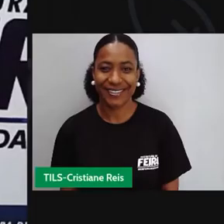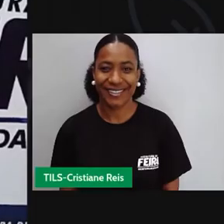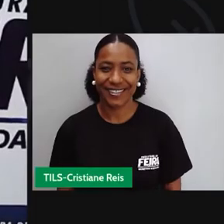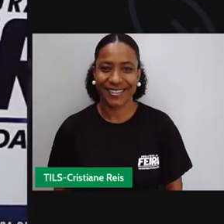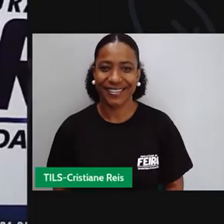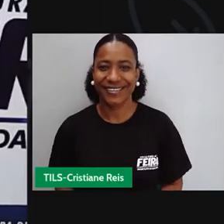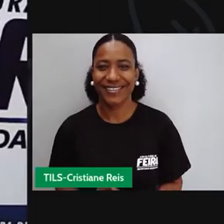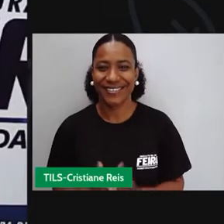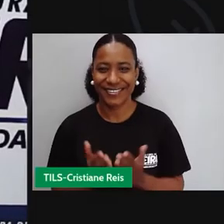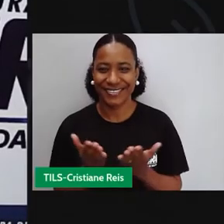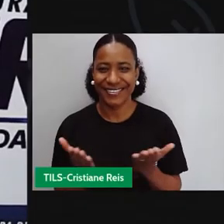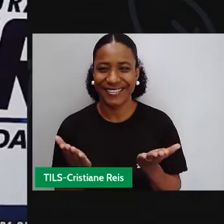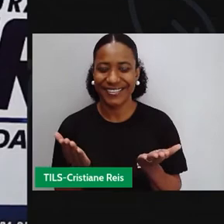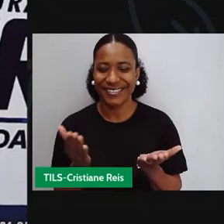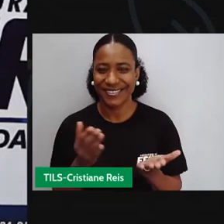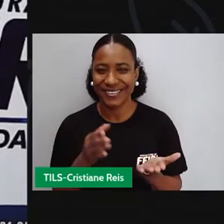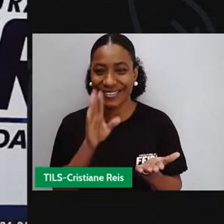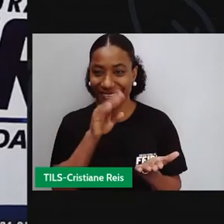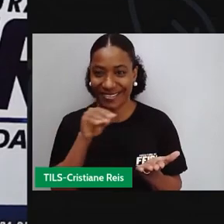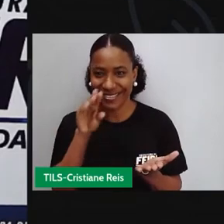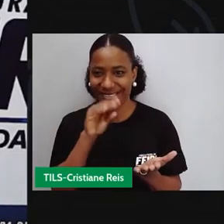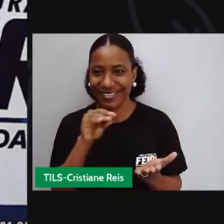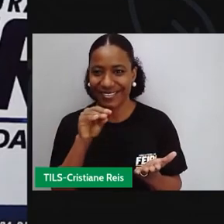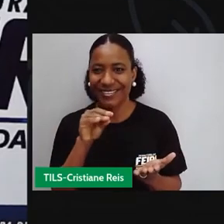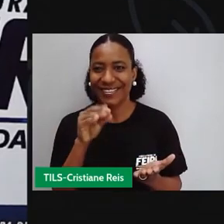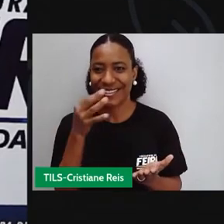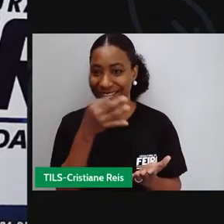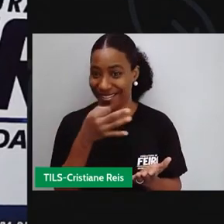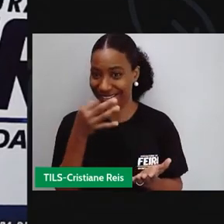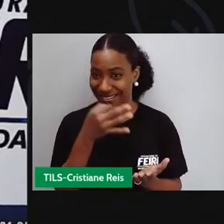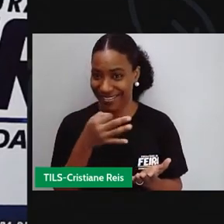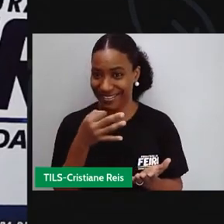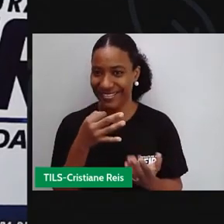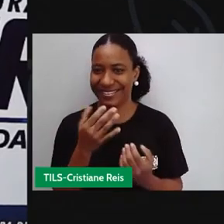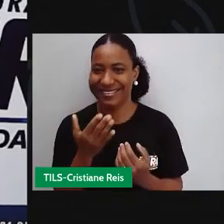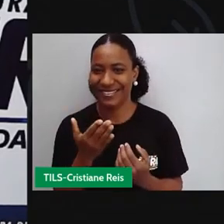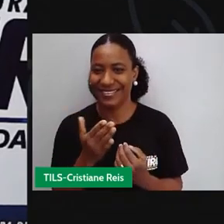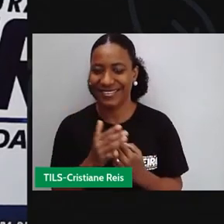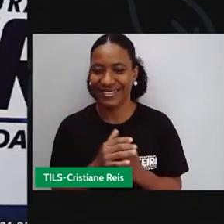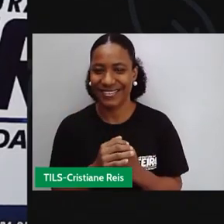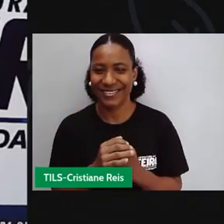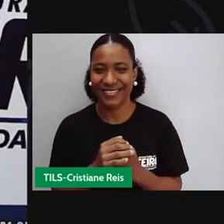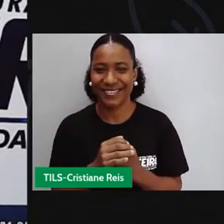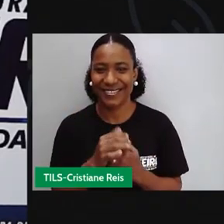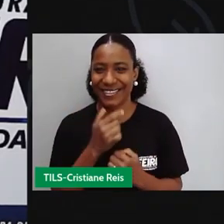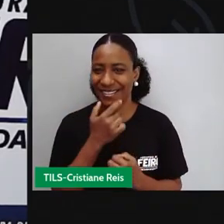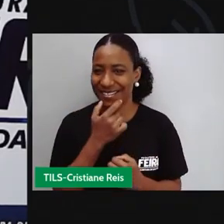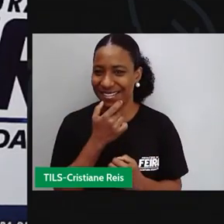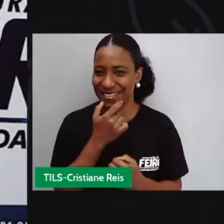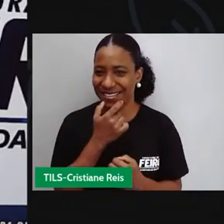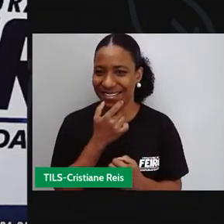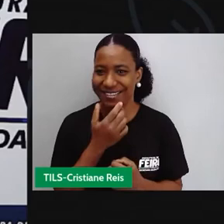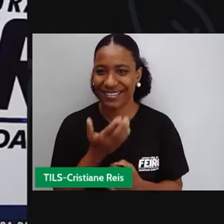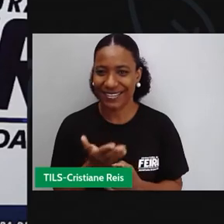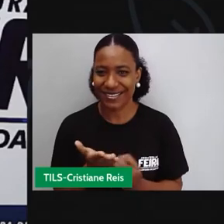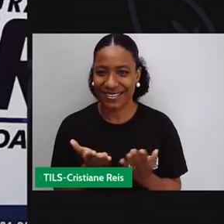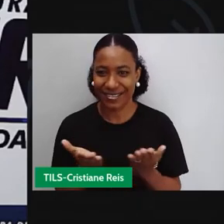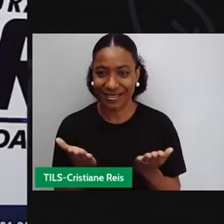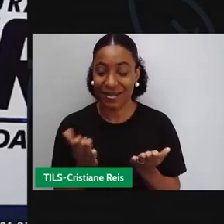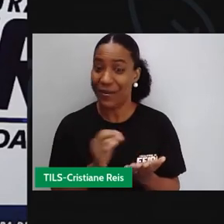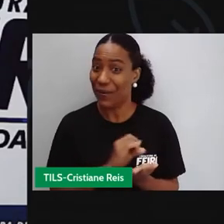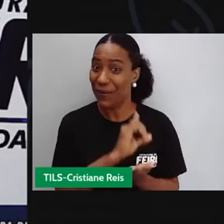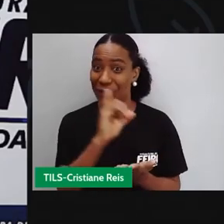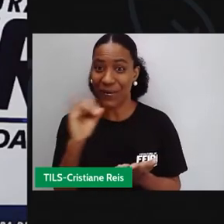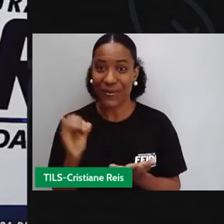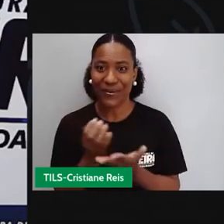Hi everyone! I'm Elsa Silva, I'm an English teacher. Olá estudantes, eu